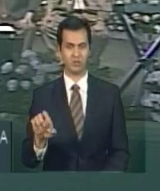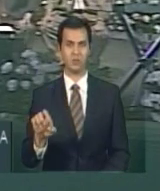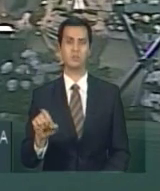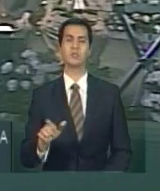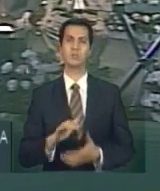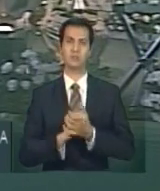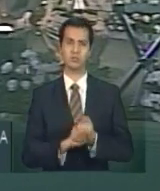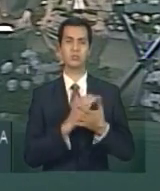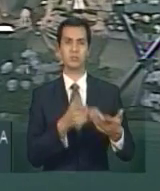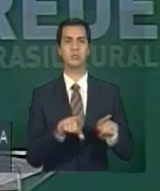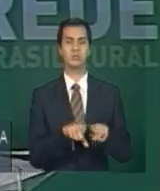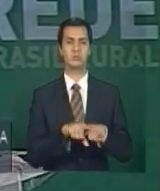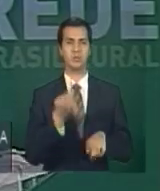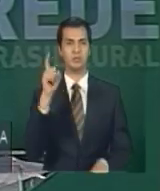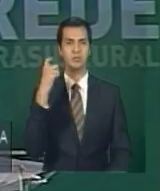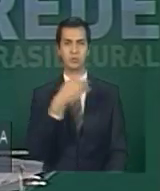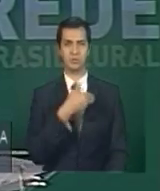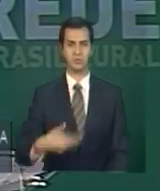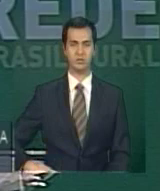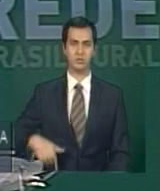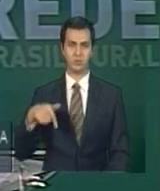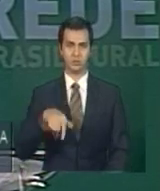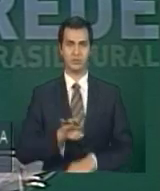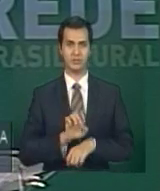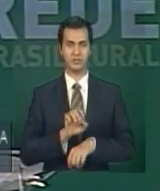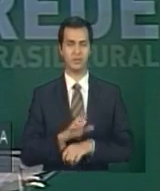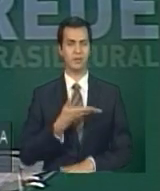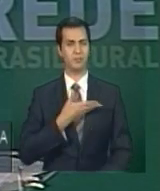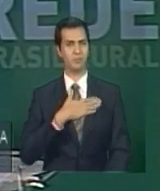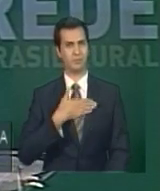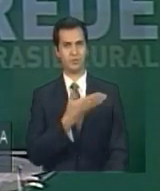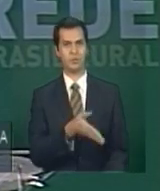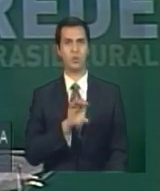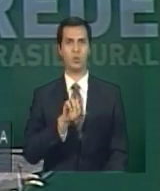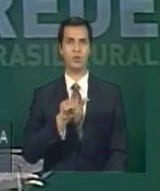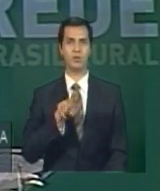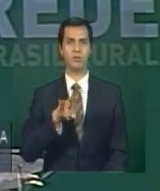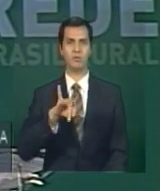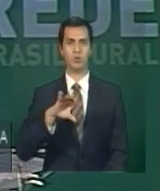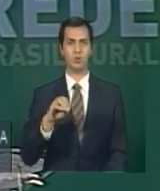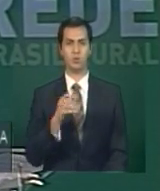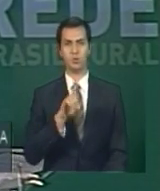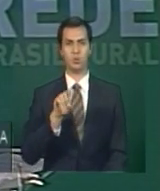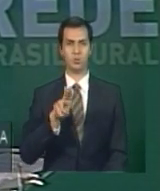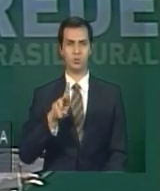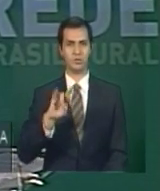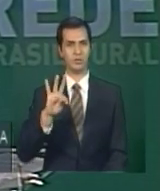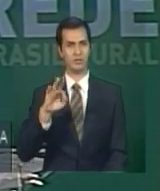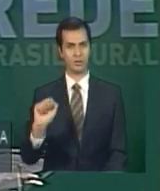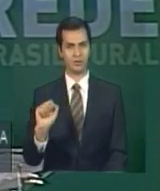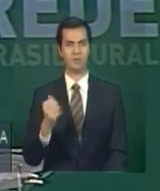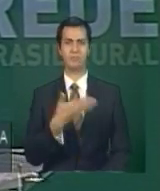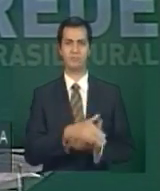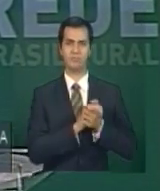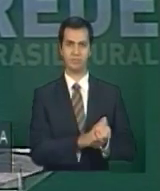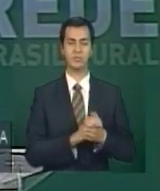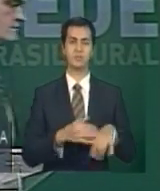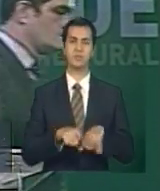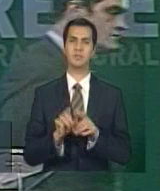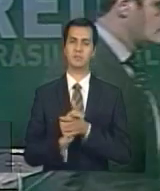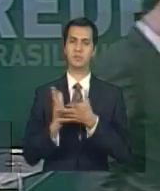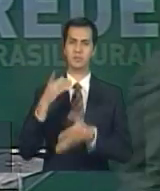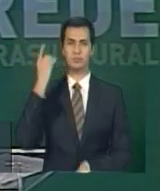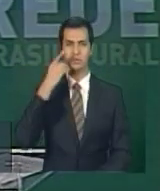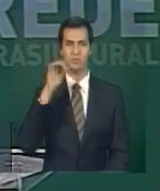ex-governador do Estado, querido amigo Olívio de Oliveira Dutra, deputados federais que